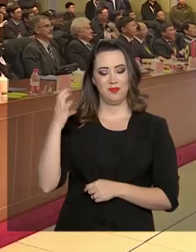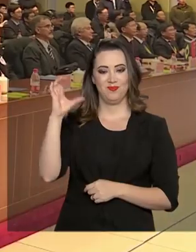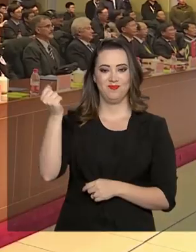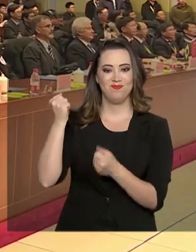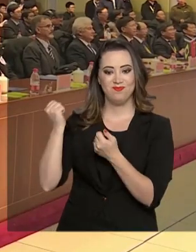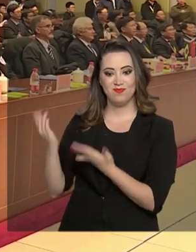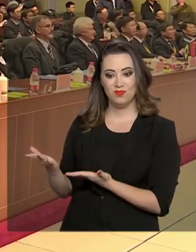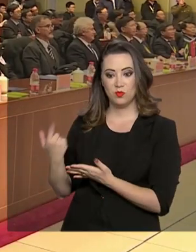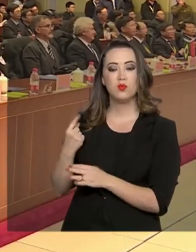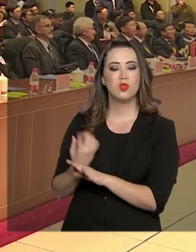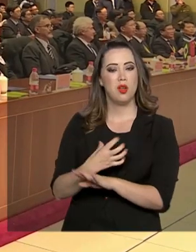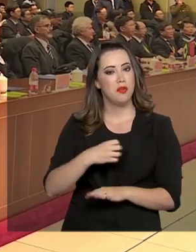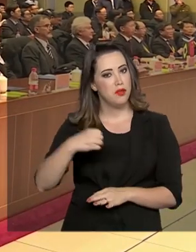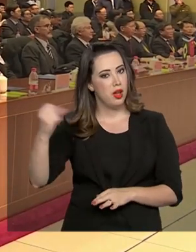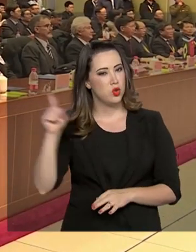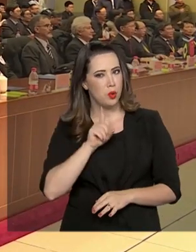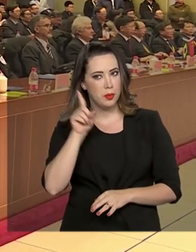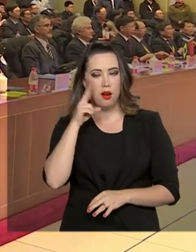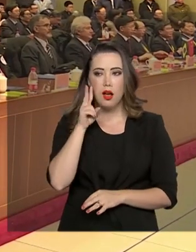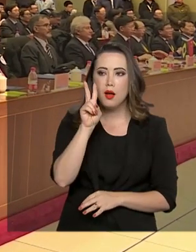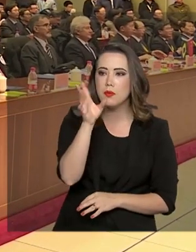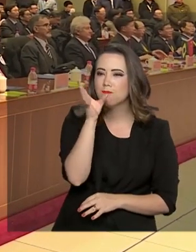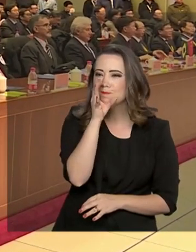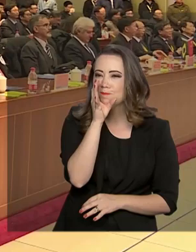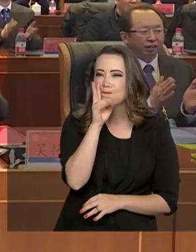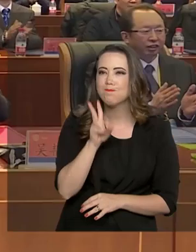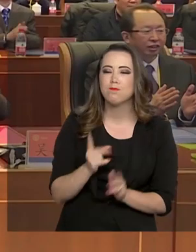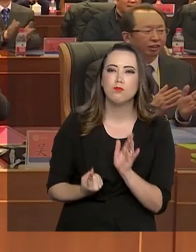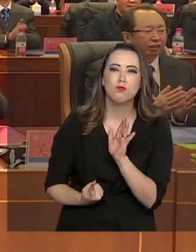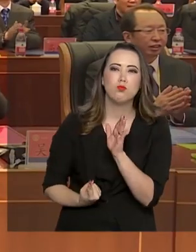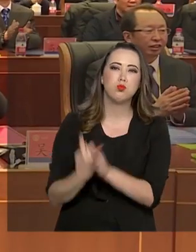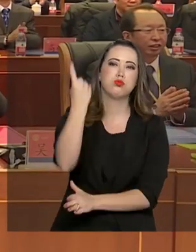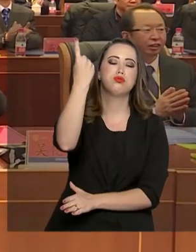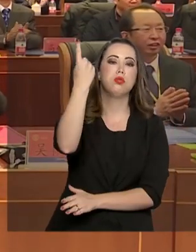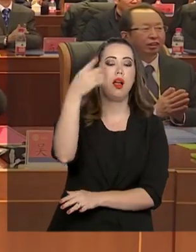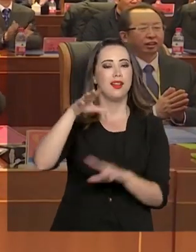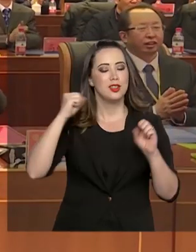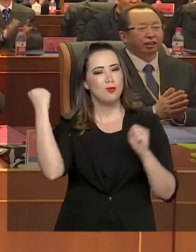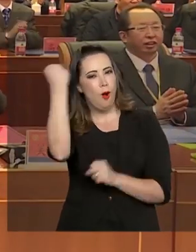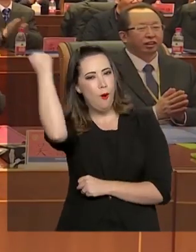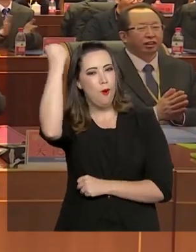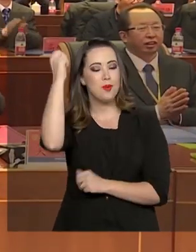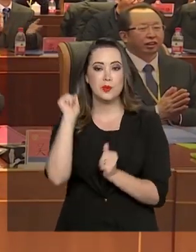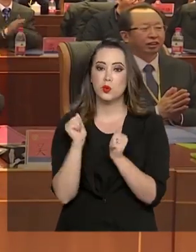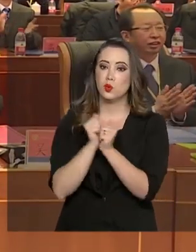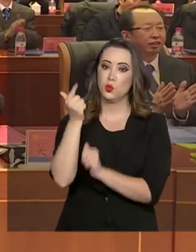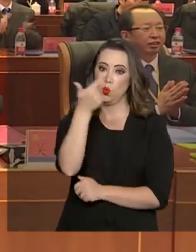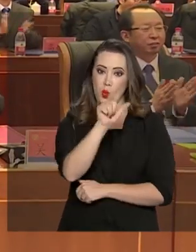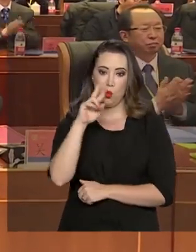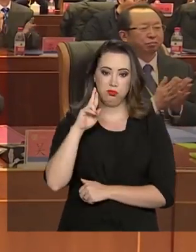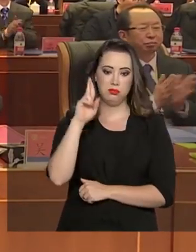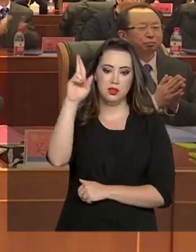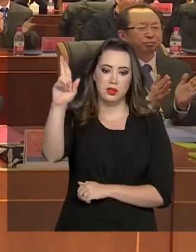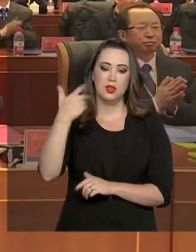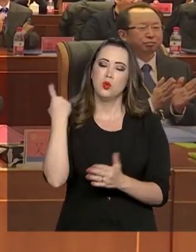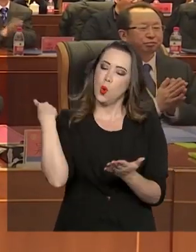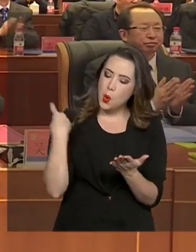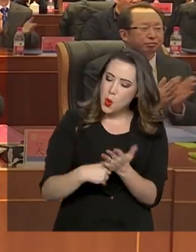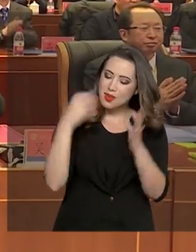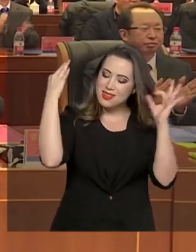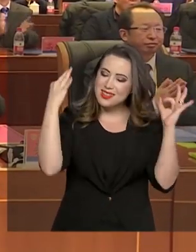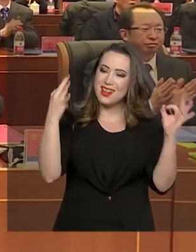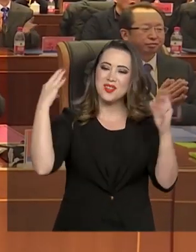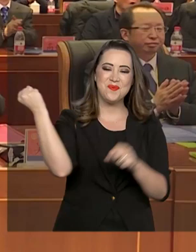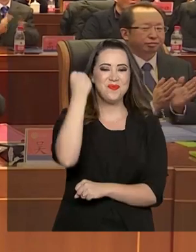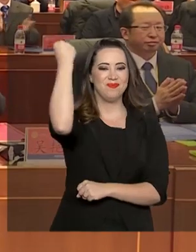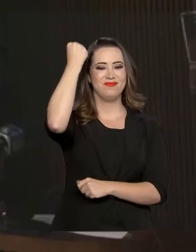Pontes, foi a Taiwan para assistir o lançamento de perto e comemorou junto com outras autoridades quando foi confirmado o